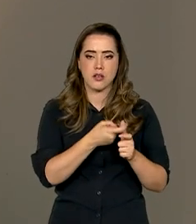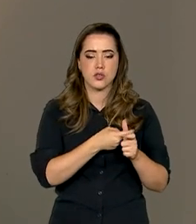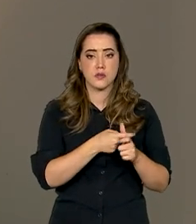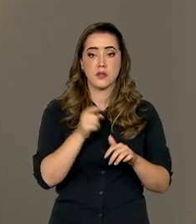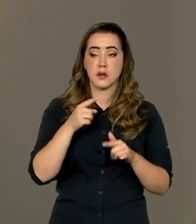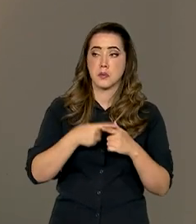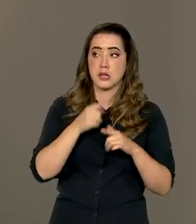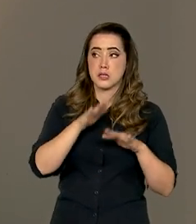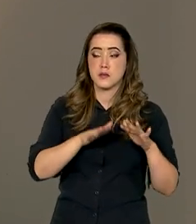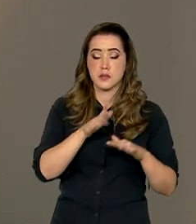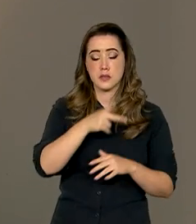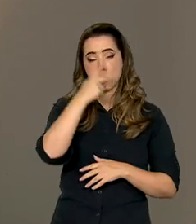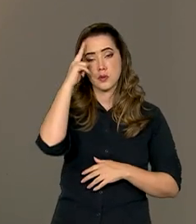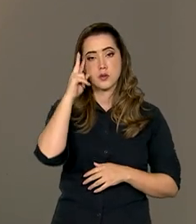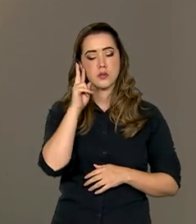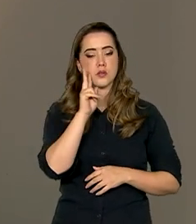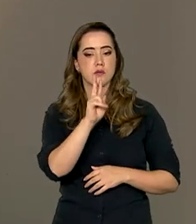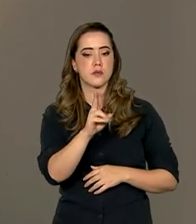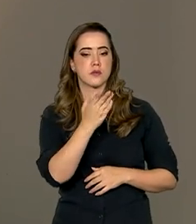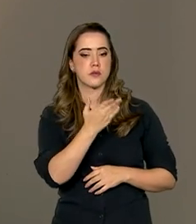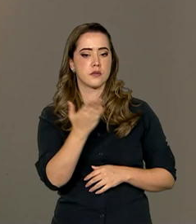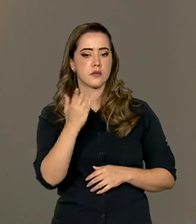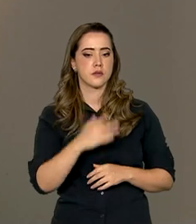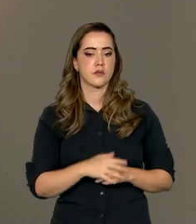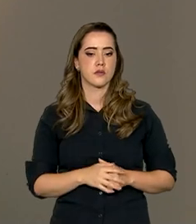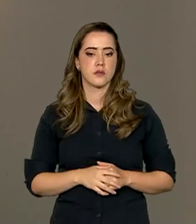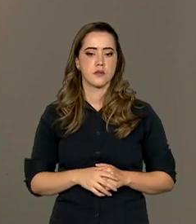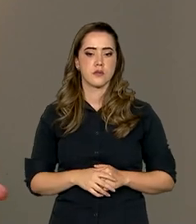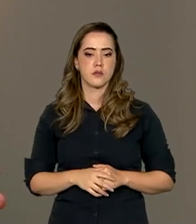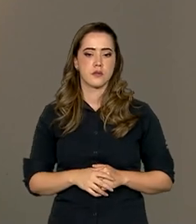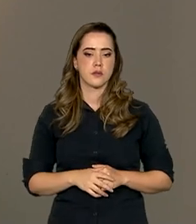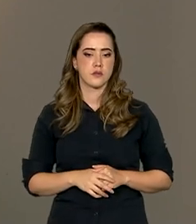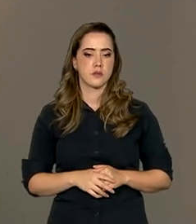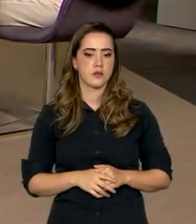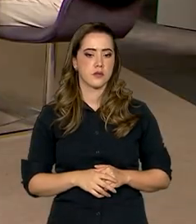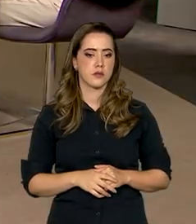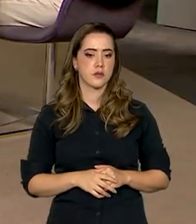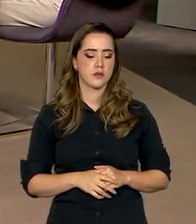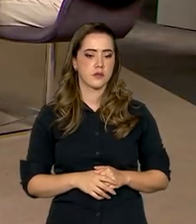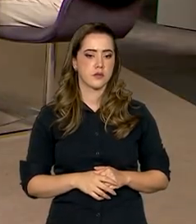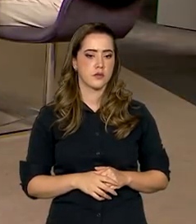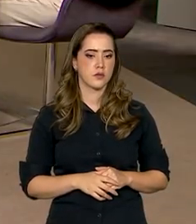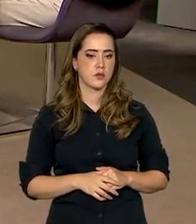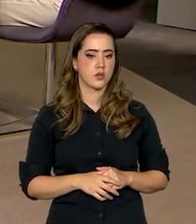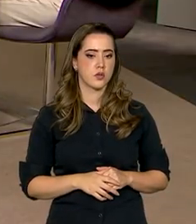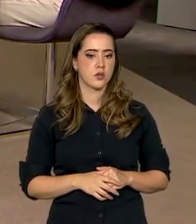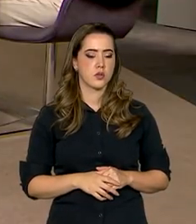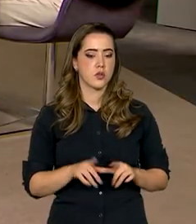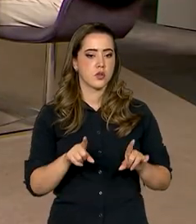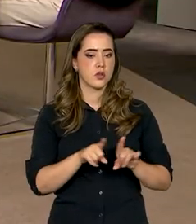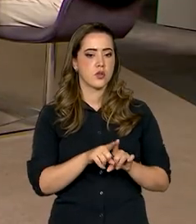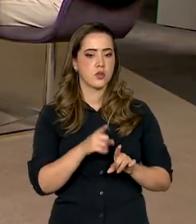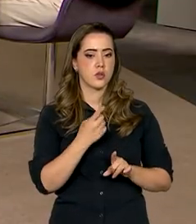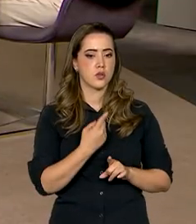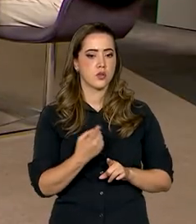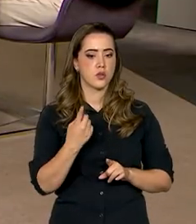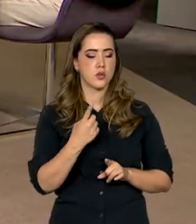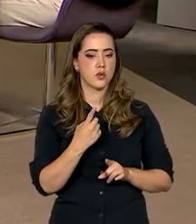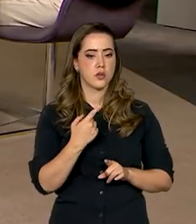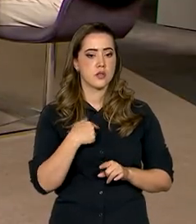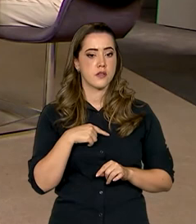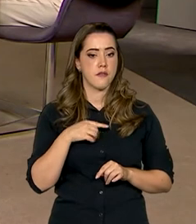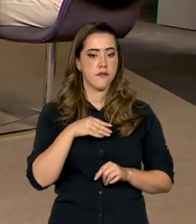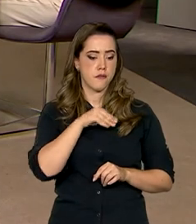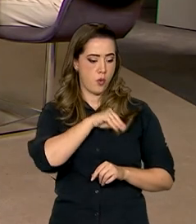o bolso é o melhor órgão do corpo humano, né? Mas, na verdade, é a mente, né?